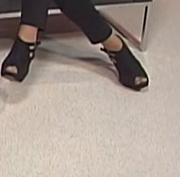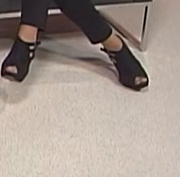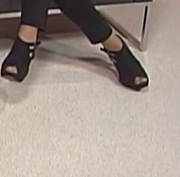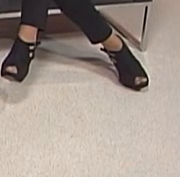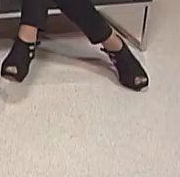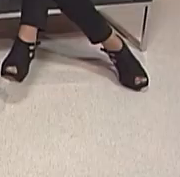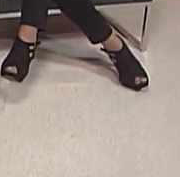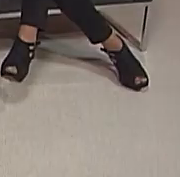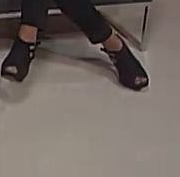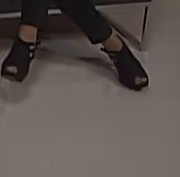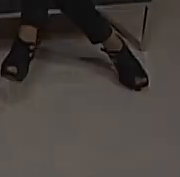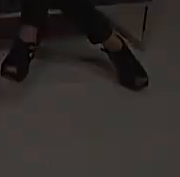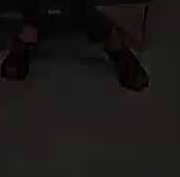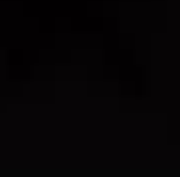Obrigada.